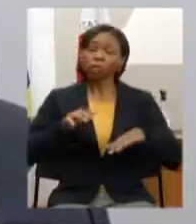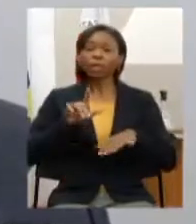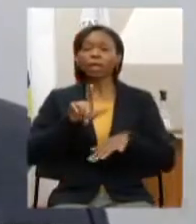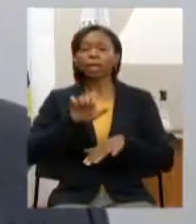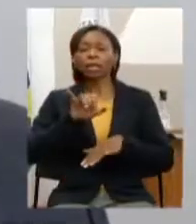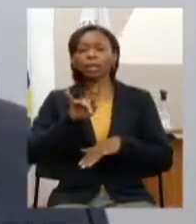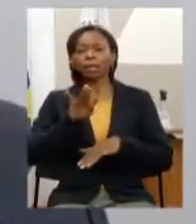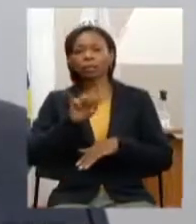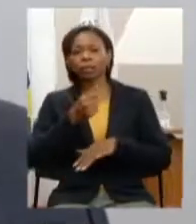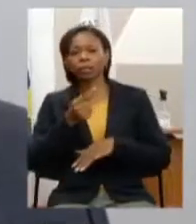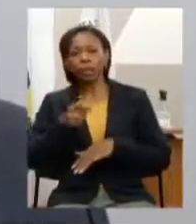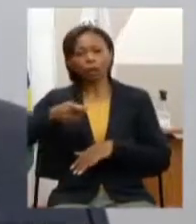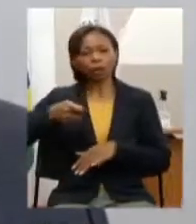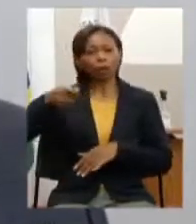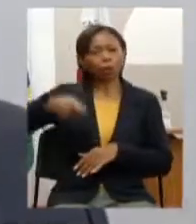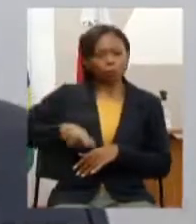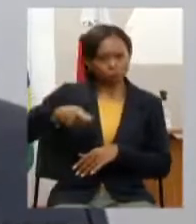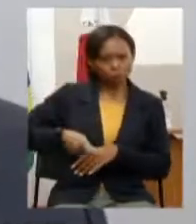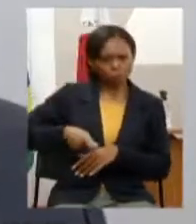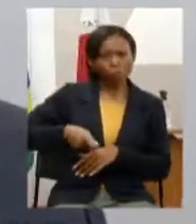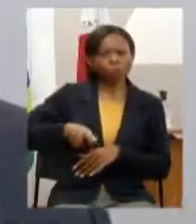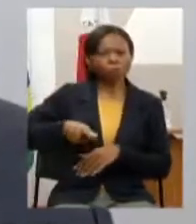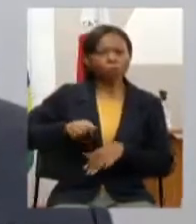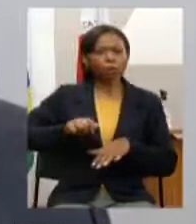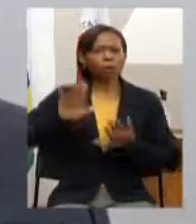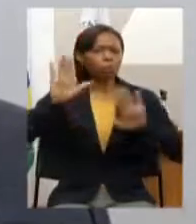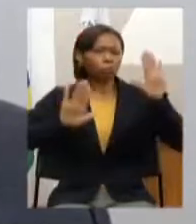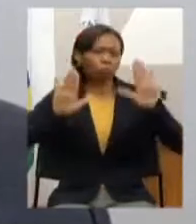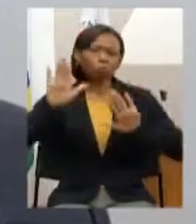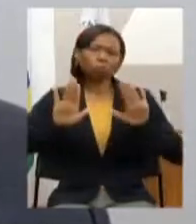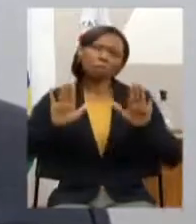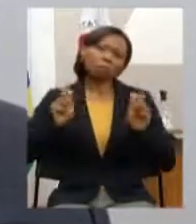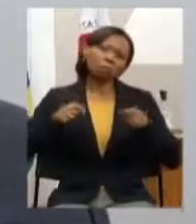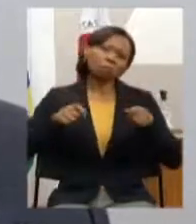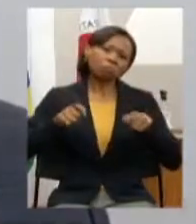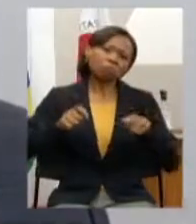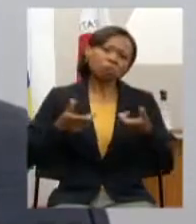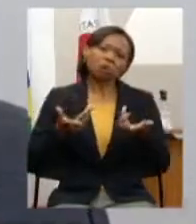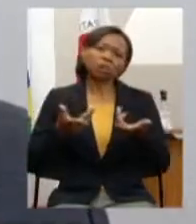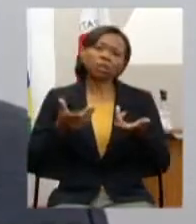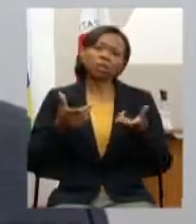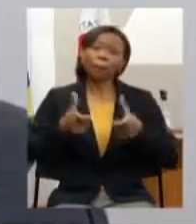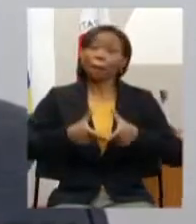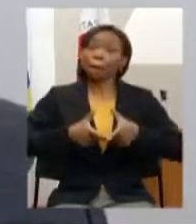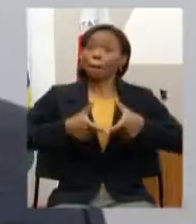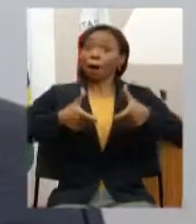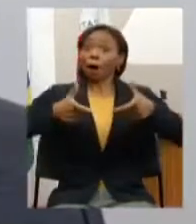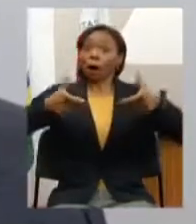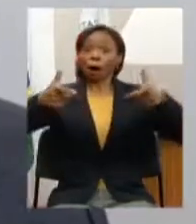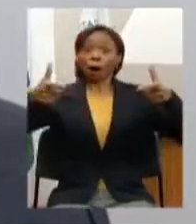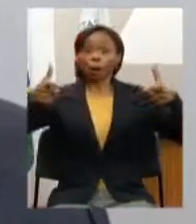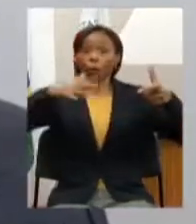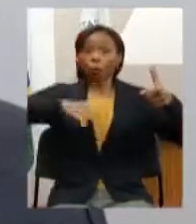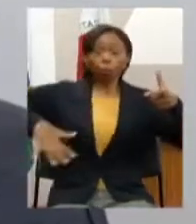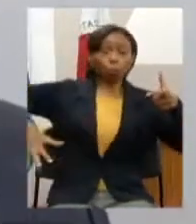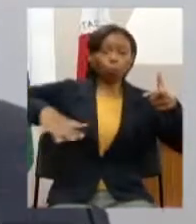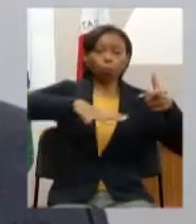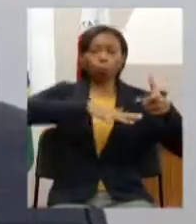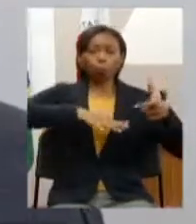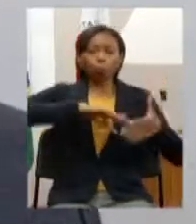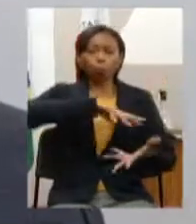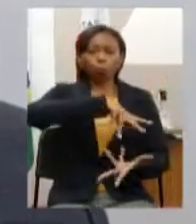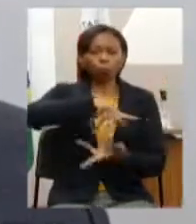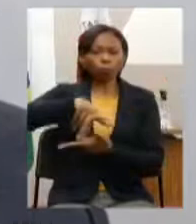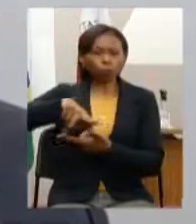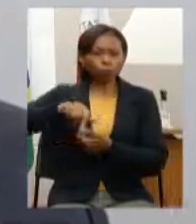uma oportunização de talvez a maior área de cobertura do mundo para